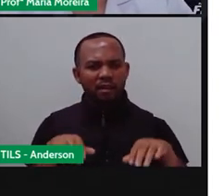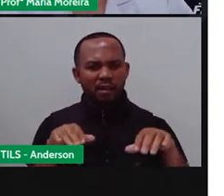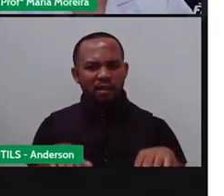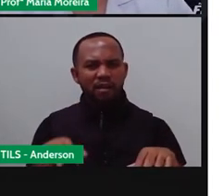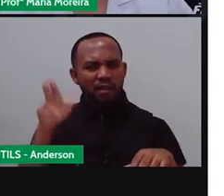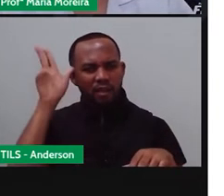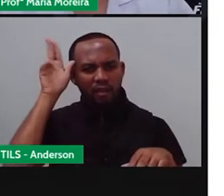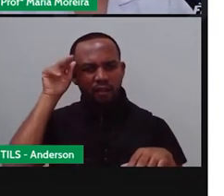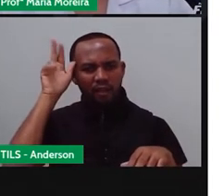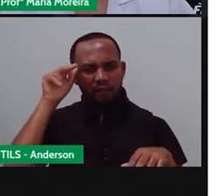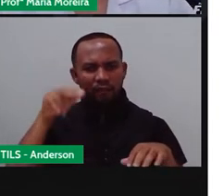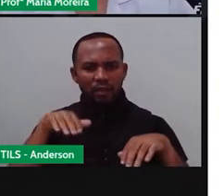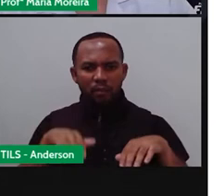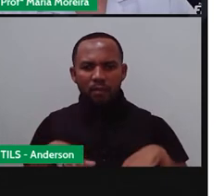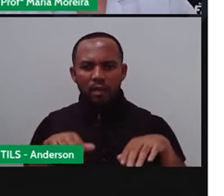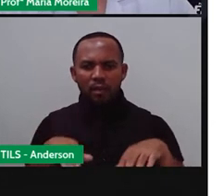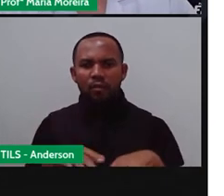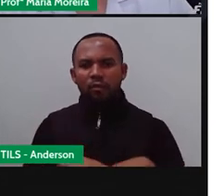felps, viu?